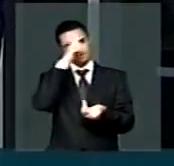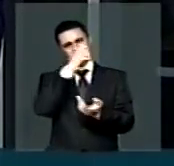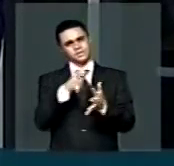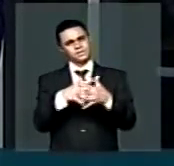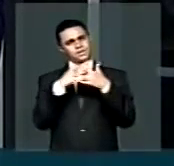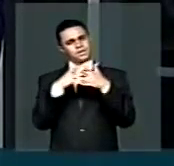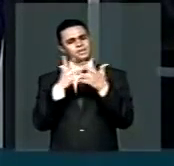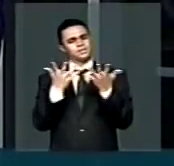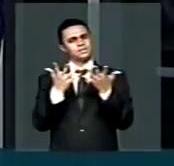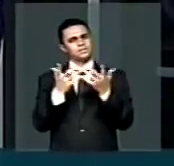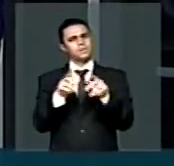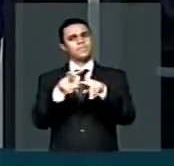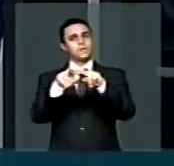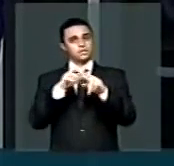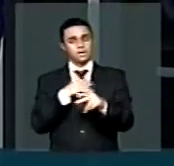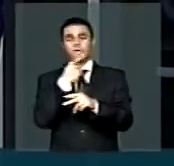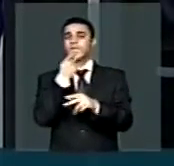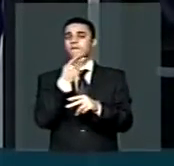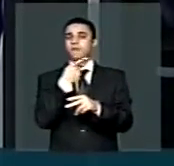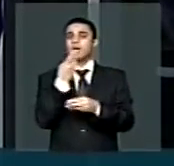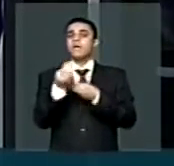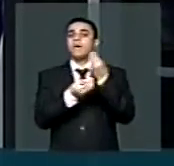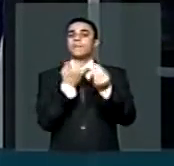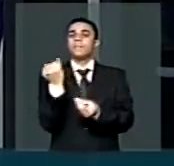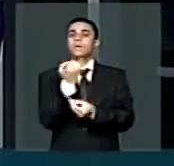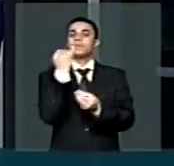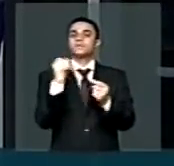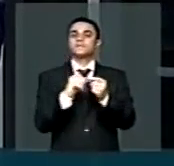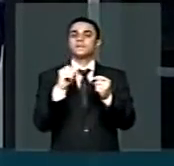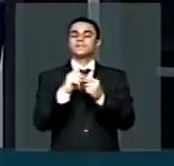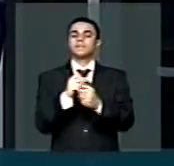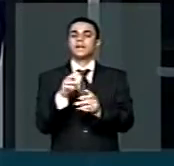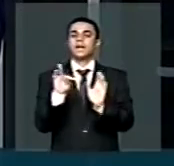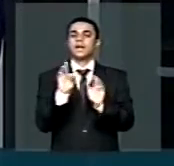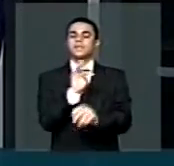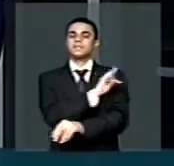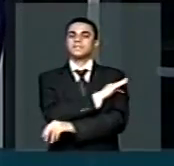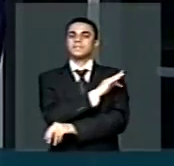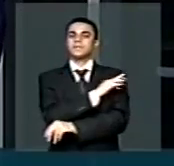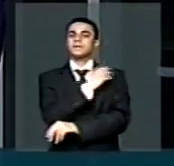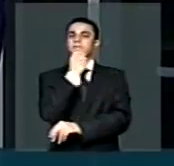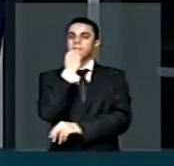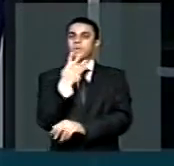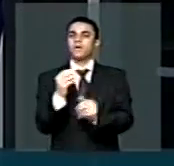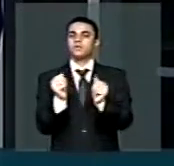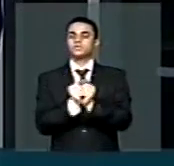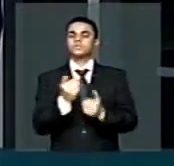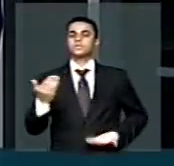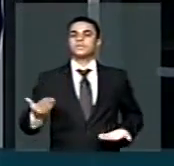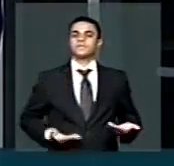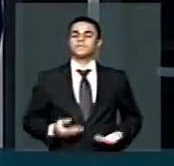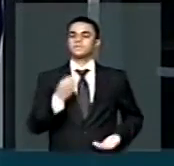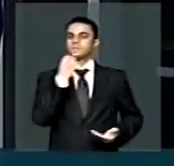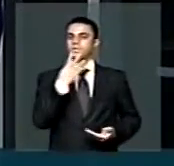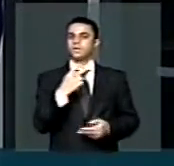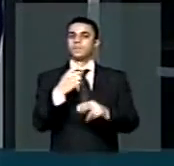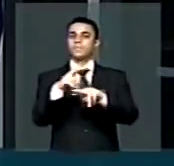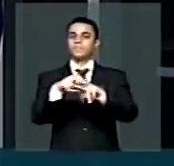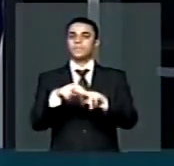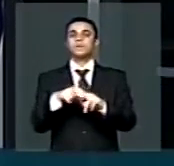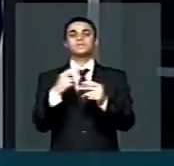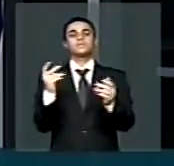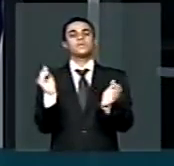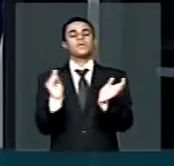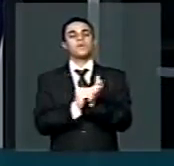importância de se realizar obra com qualidade técnica e endeprestação de serviços. Para uma licitação mais célebre,